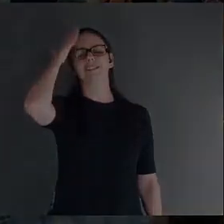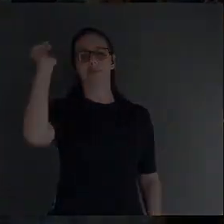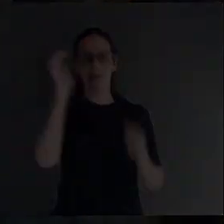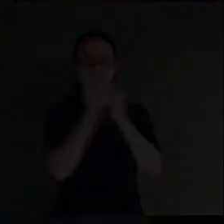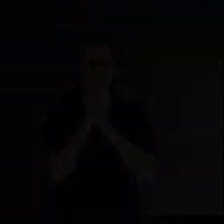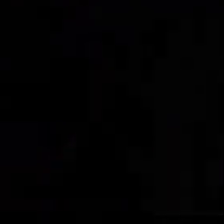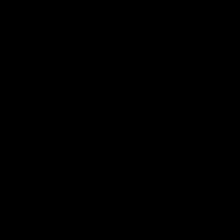Amém Amém Amém Amém